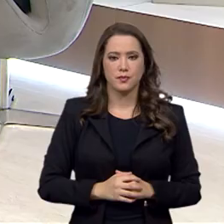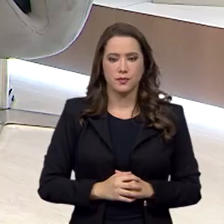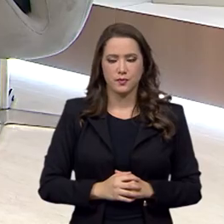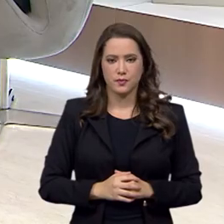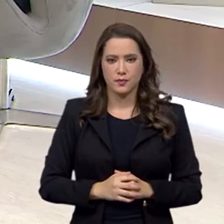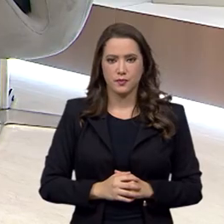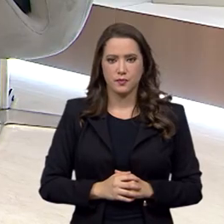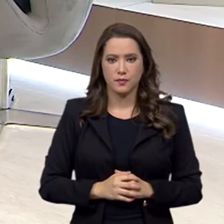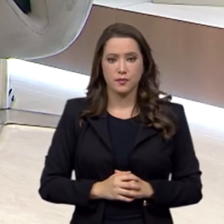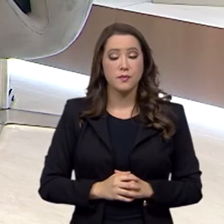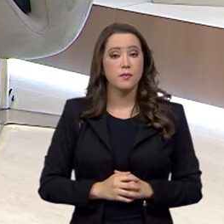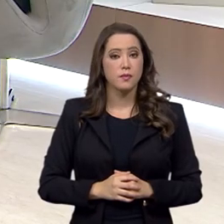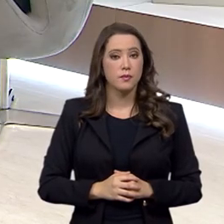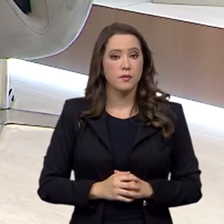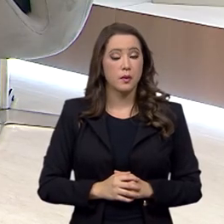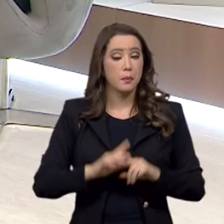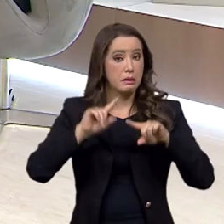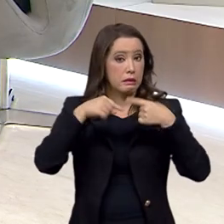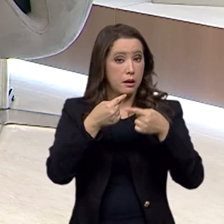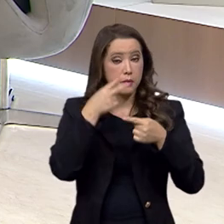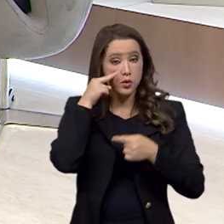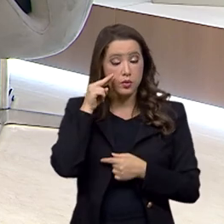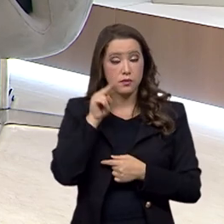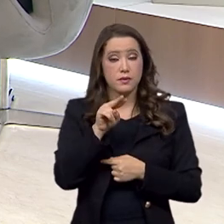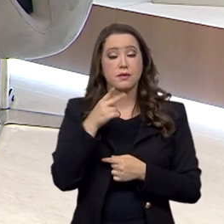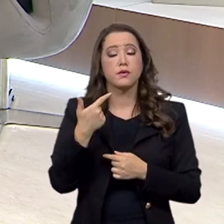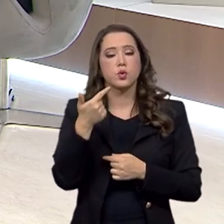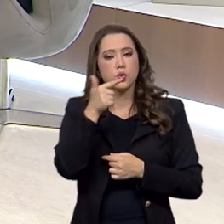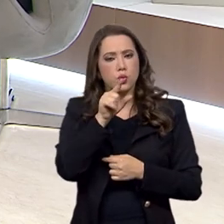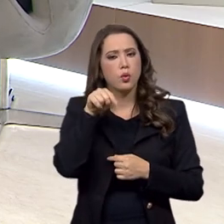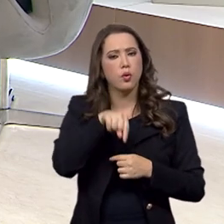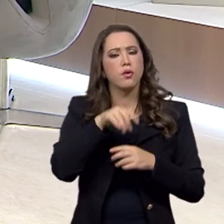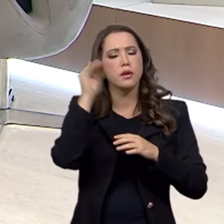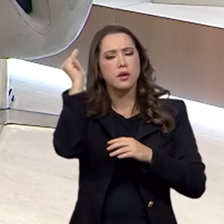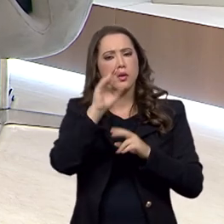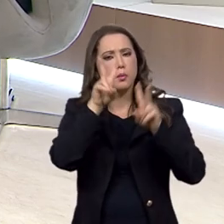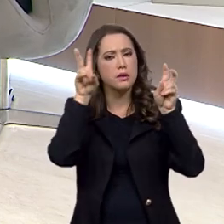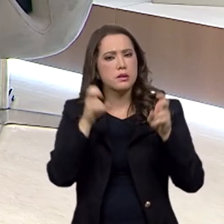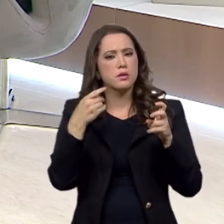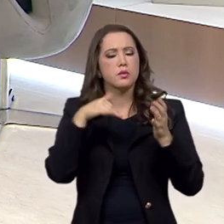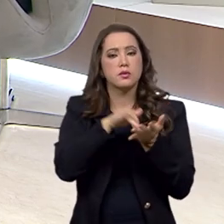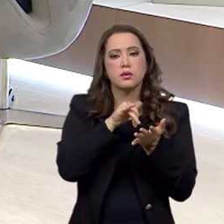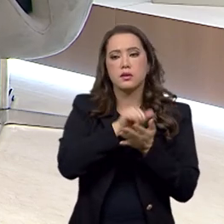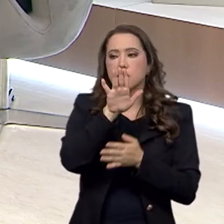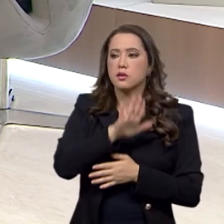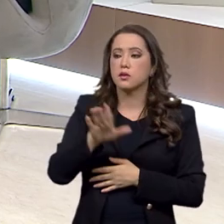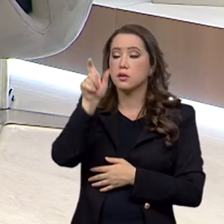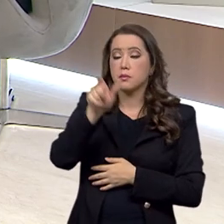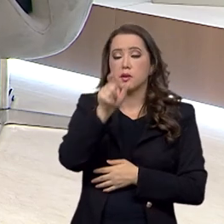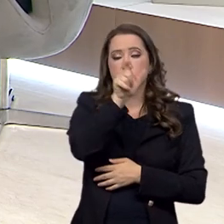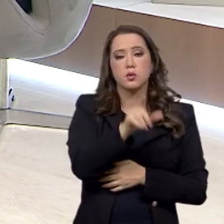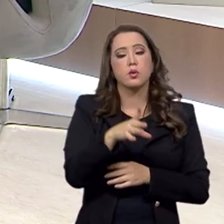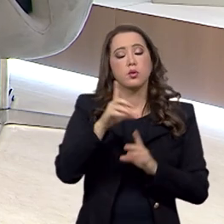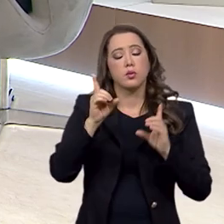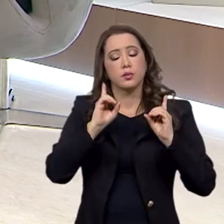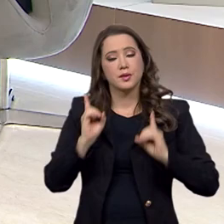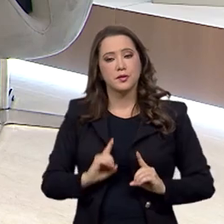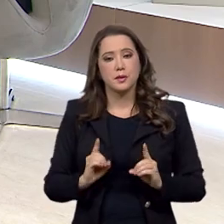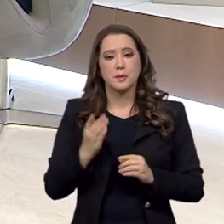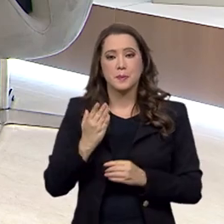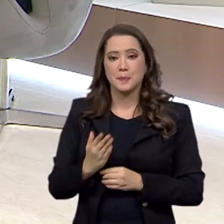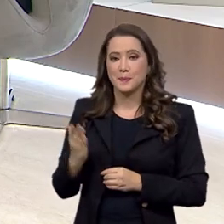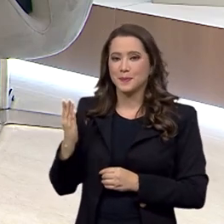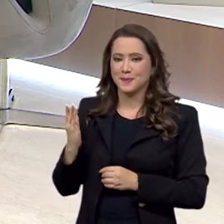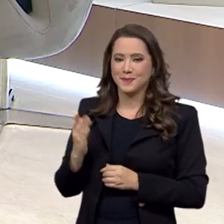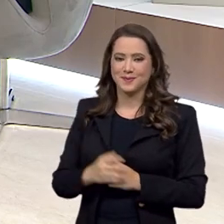secretário. Daqui a pouco, voltamos aqui no Brasil em Pauta com o secretário nacional dos direitos da pessoa com deficiência, Cláudio